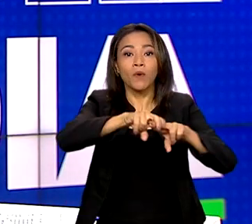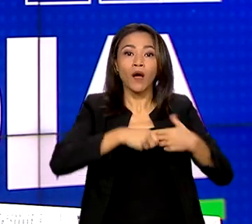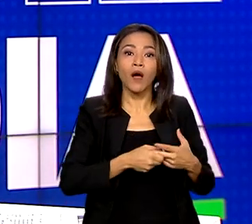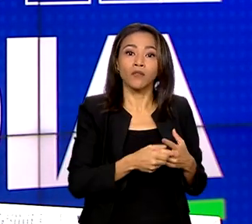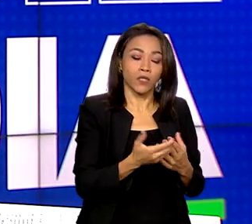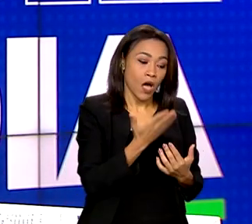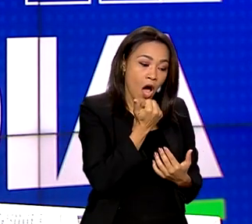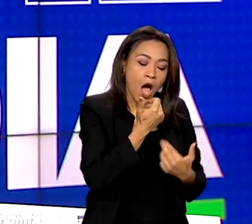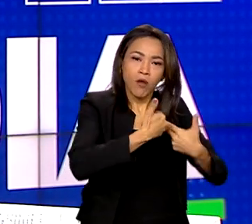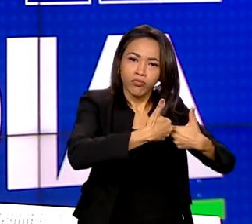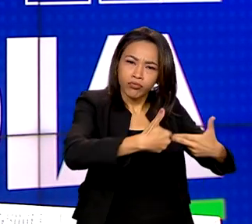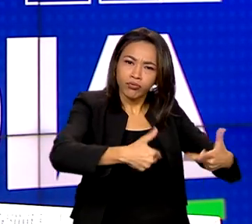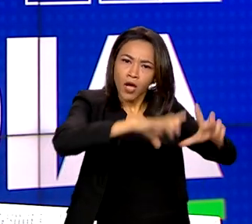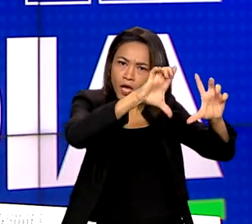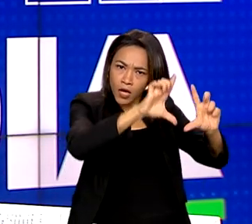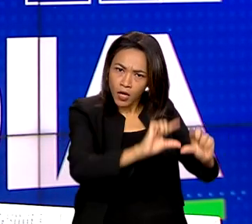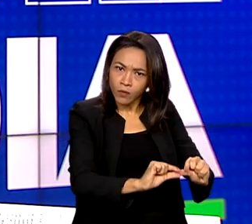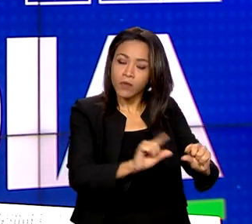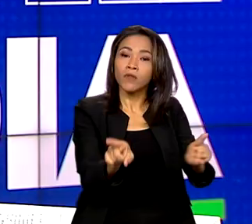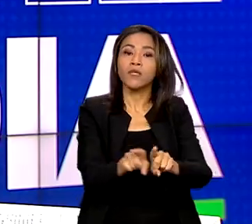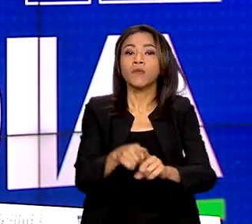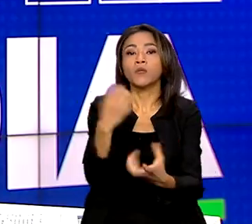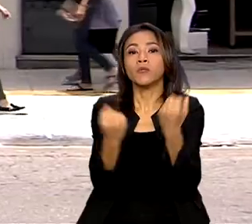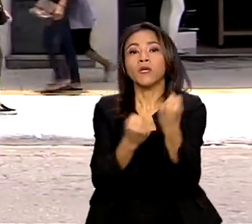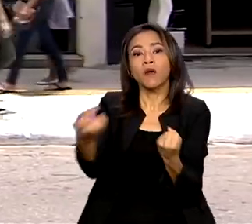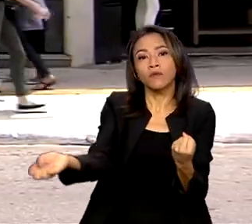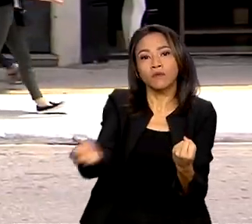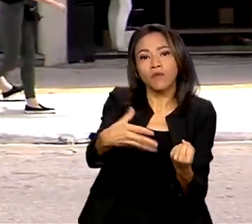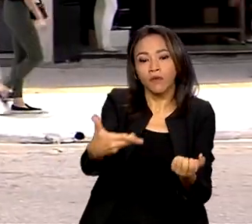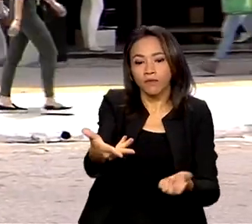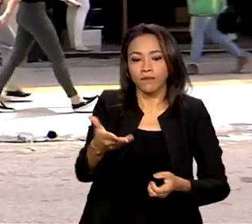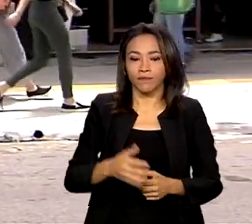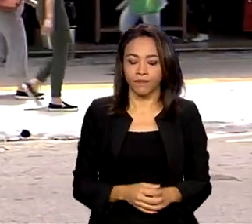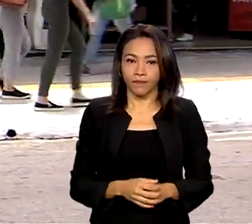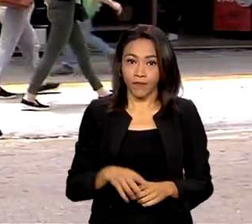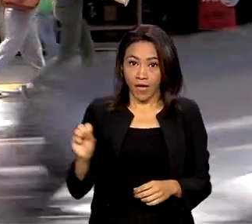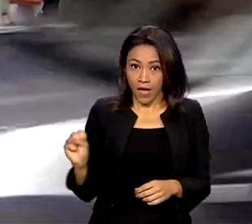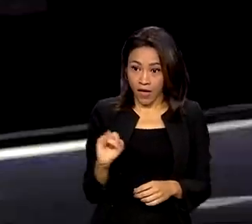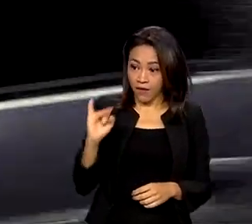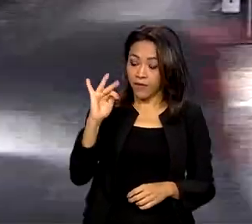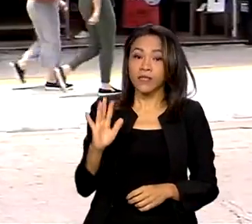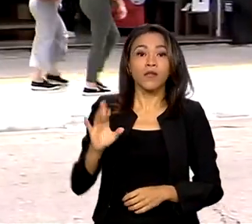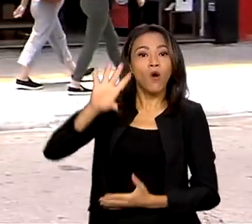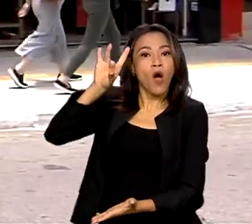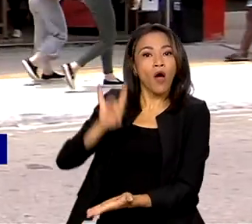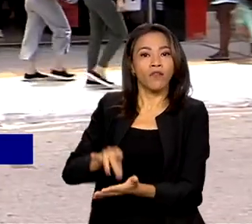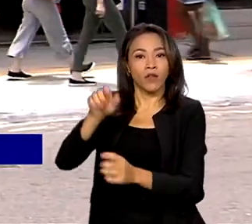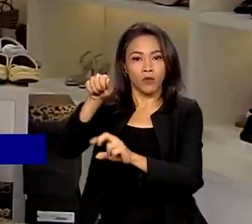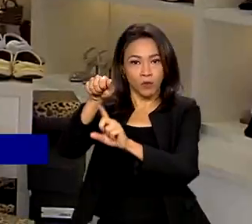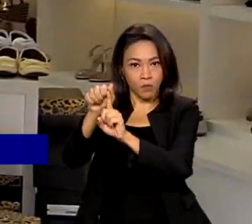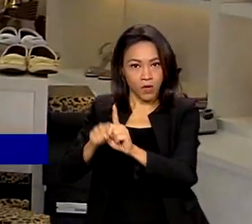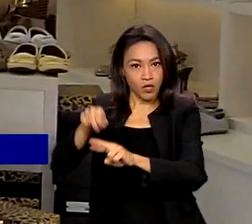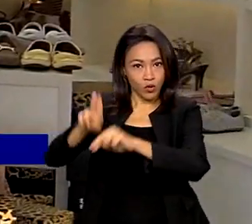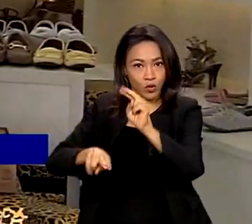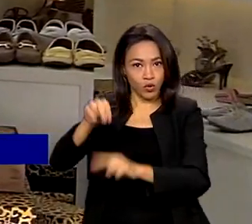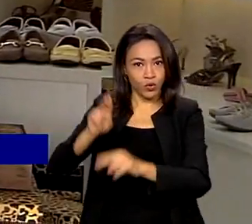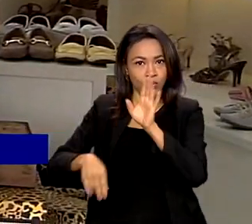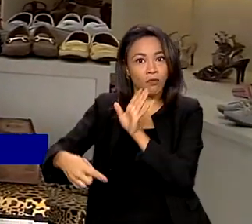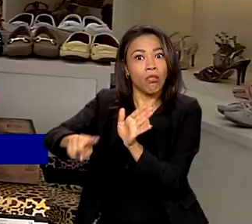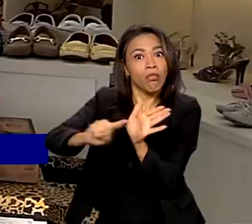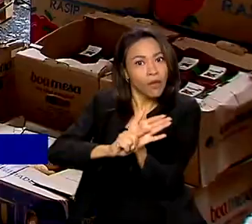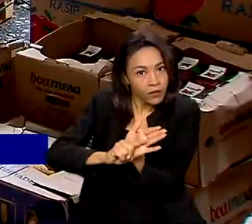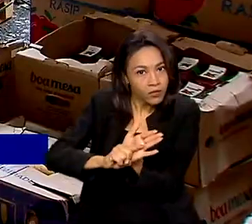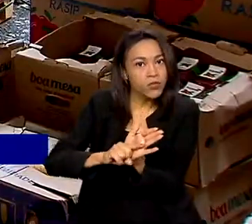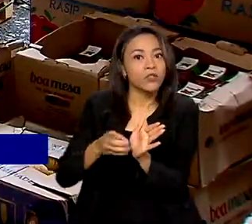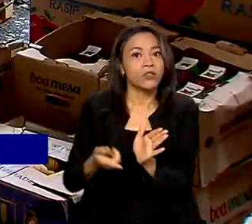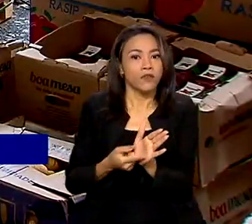preços dos alimentos e dos carros novos. A inflação oficial do mês de junho ficou negativa.